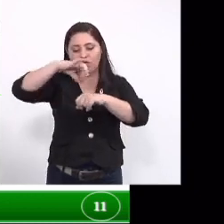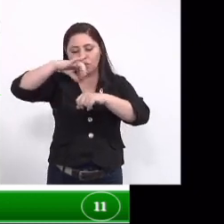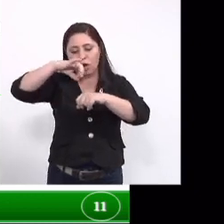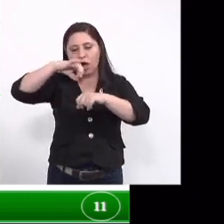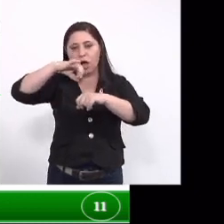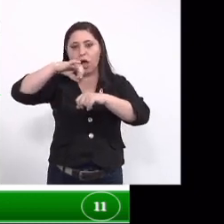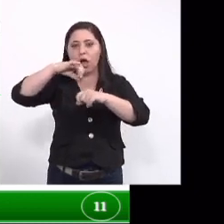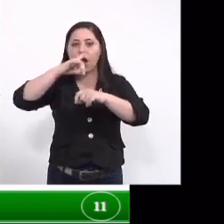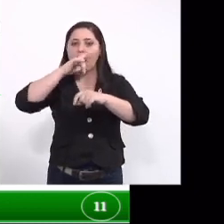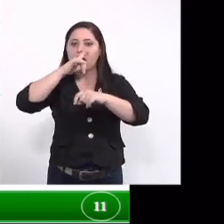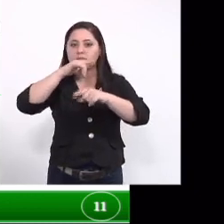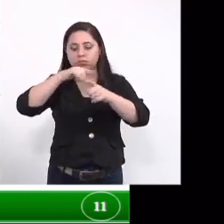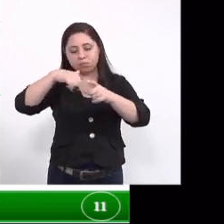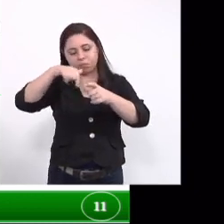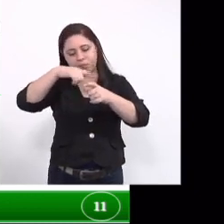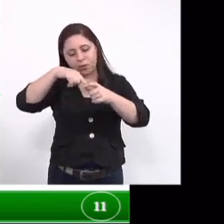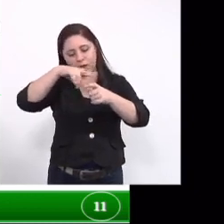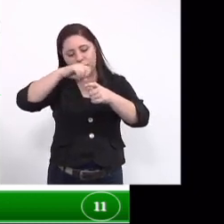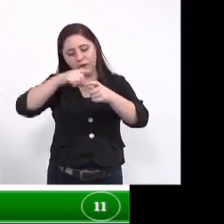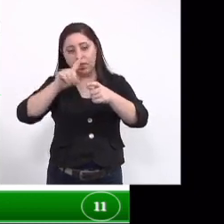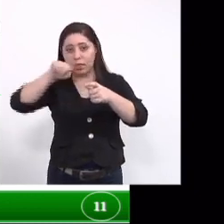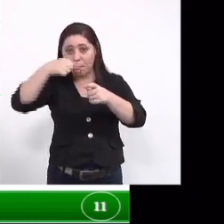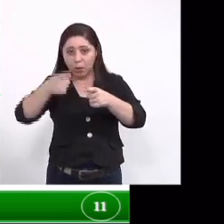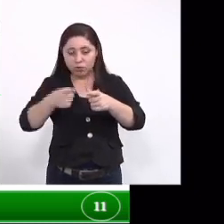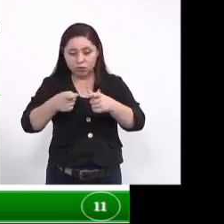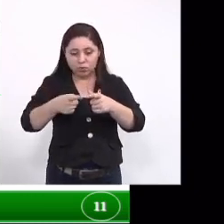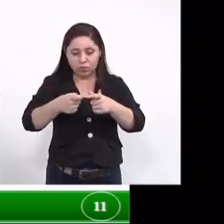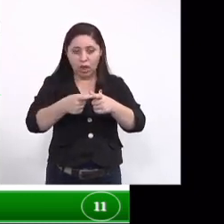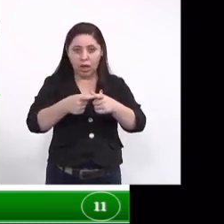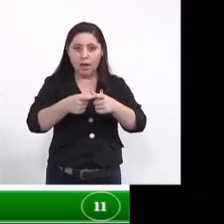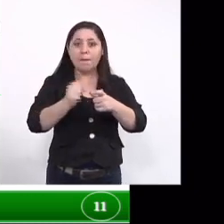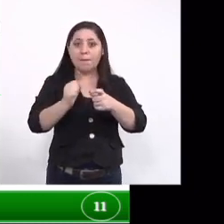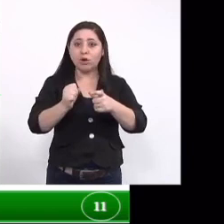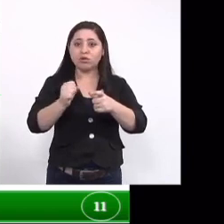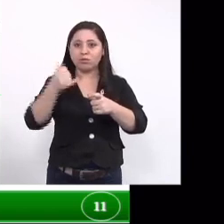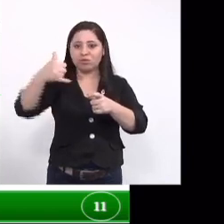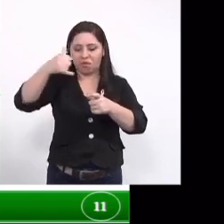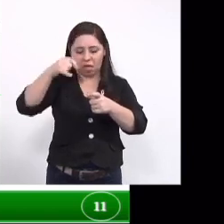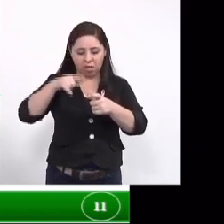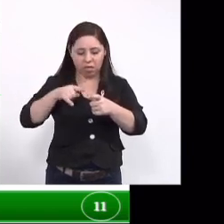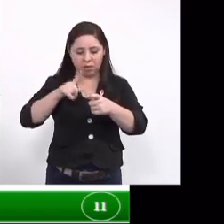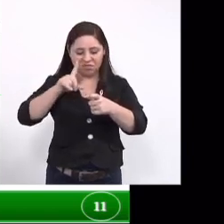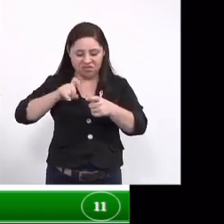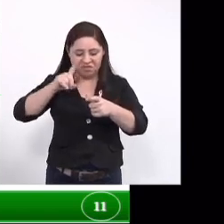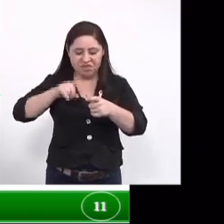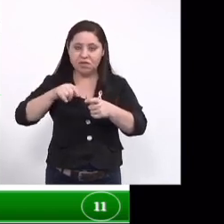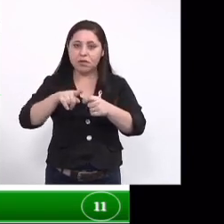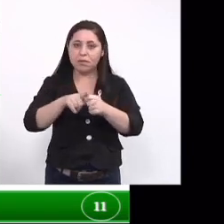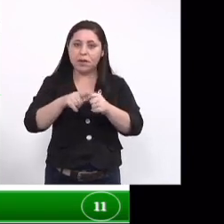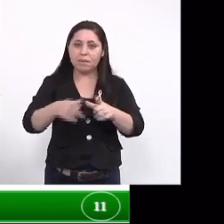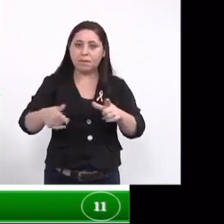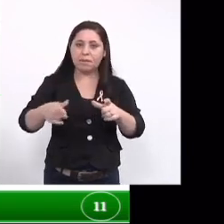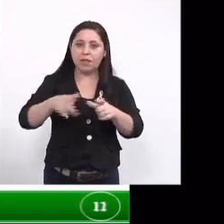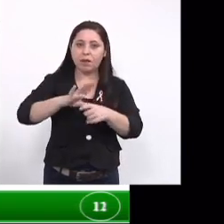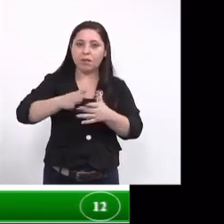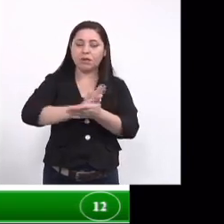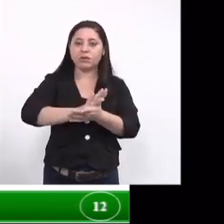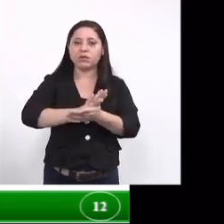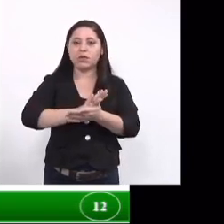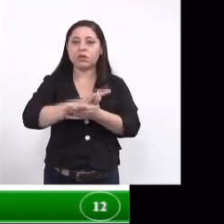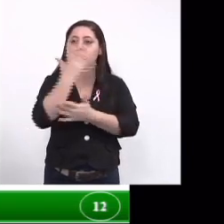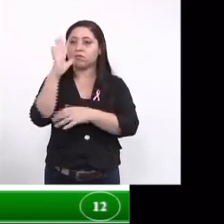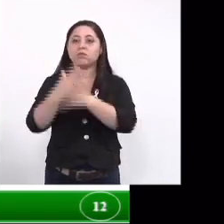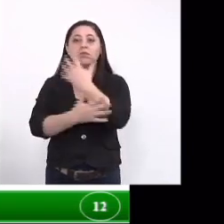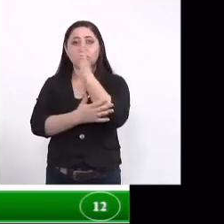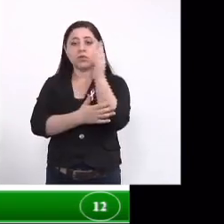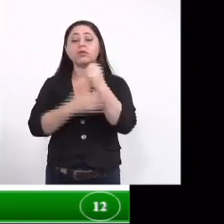a gente viu que o produto tem eficaz no controle das larvas ele é multifuncional e ambientalmente seguro eu vou mostrar os resultados